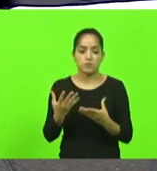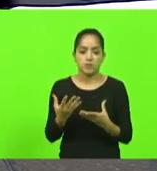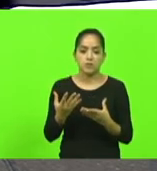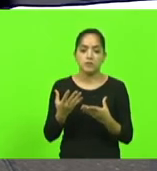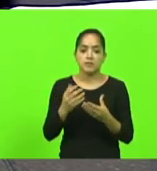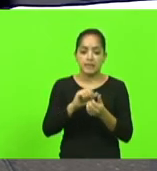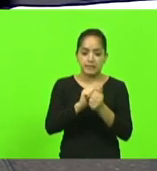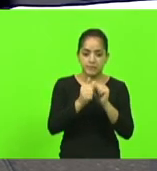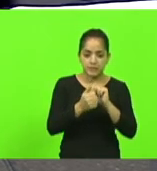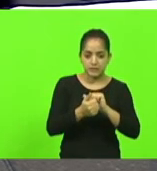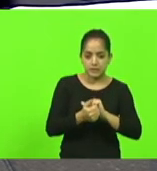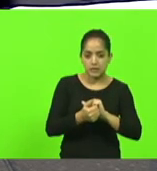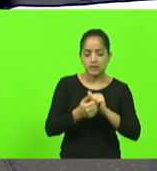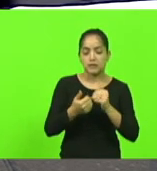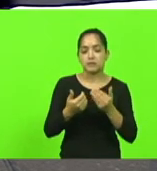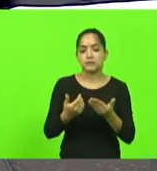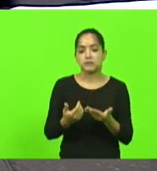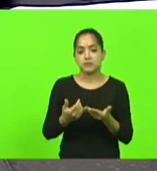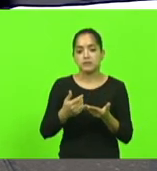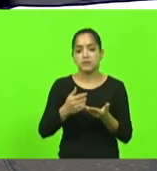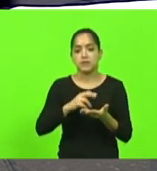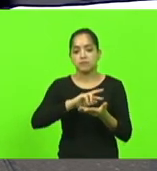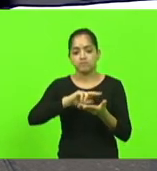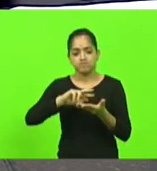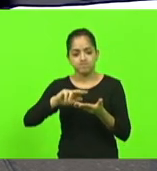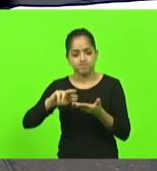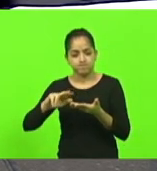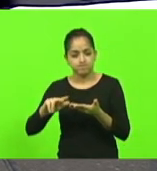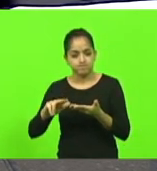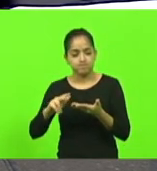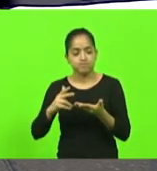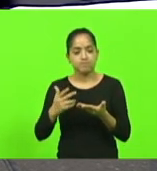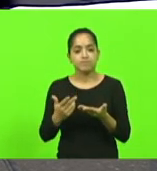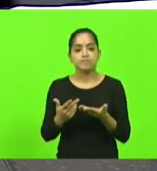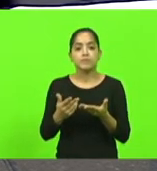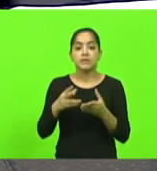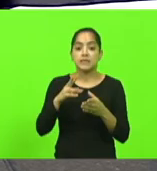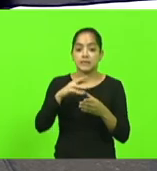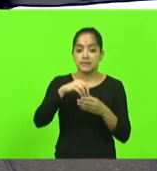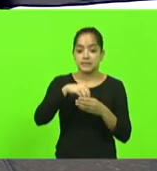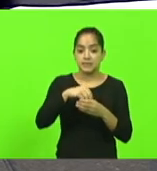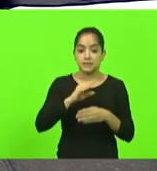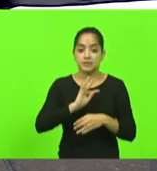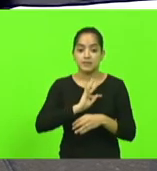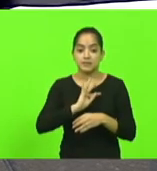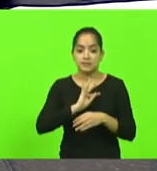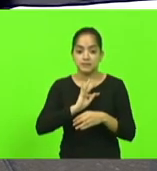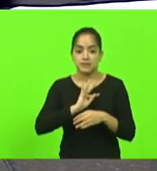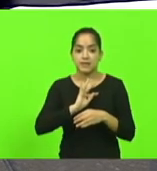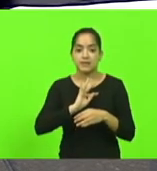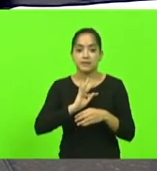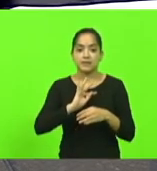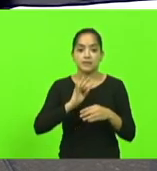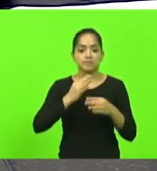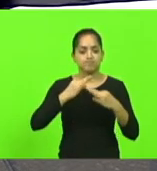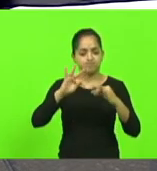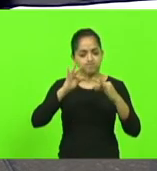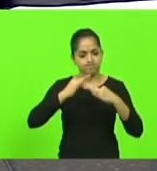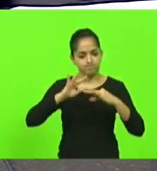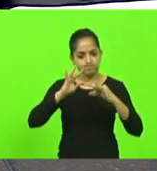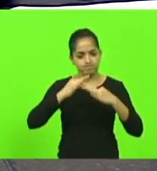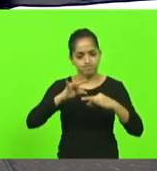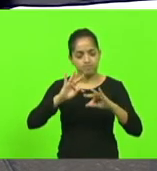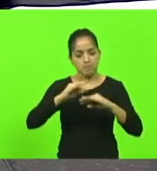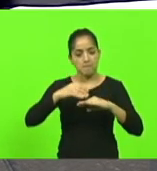adubo ureia dentro da técnica mais avançada que nós temos hoje